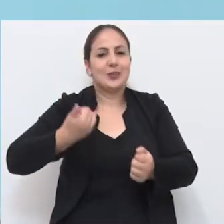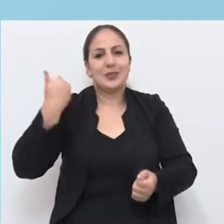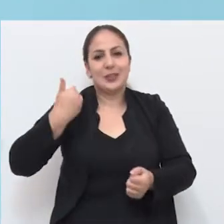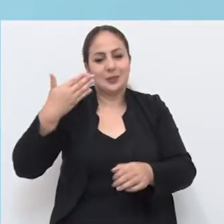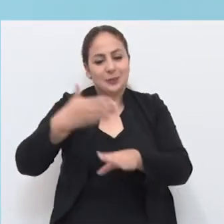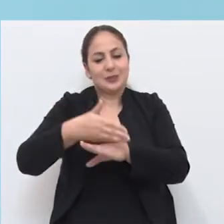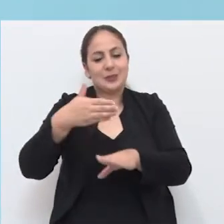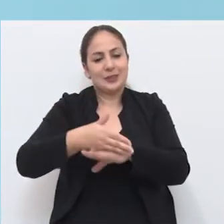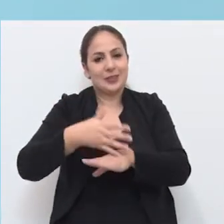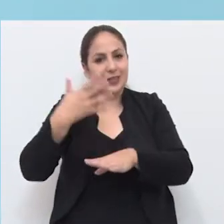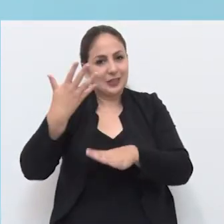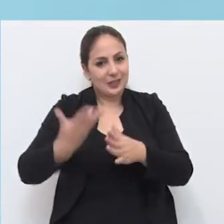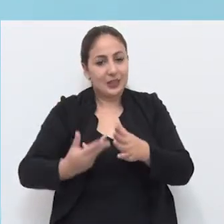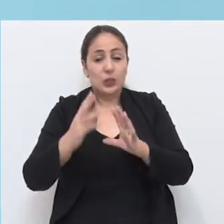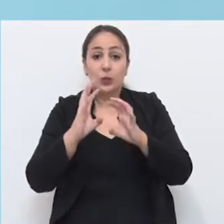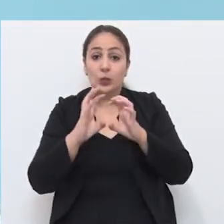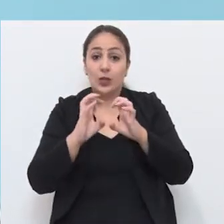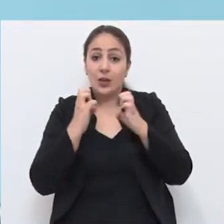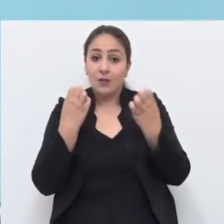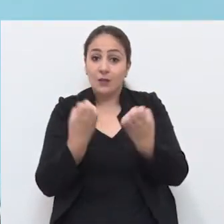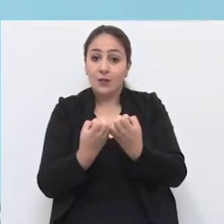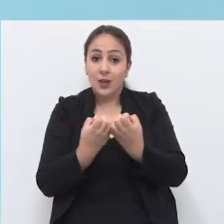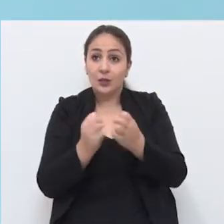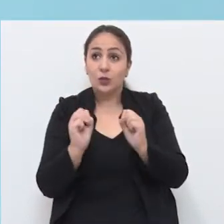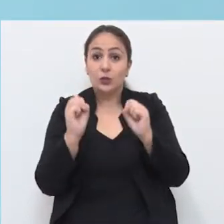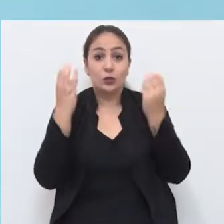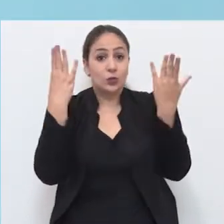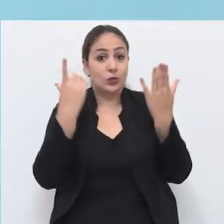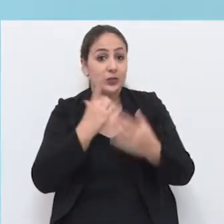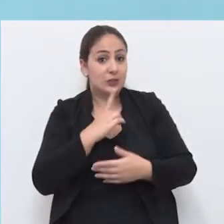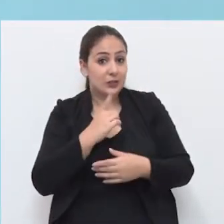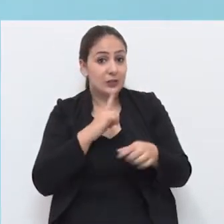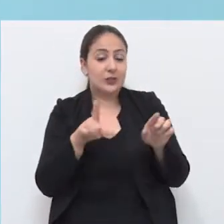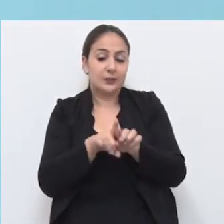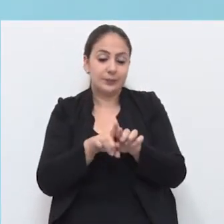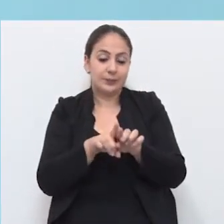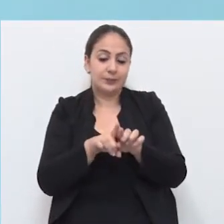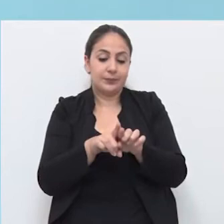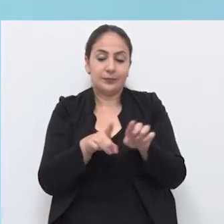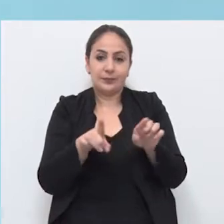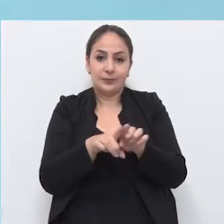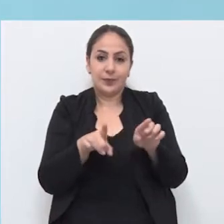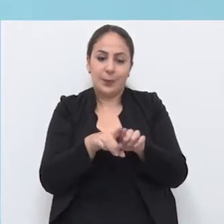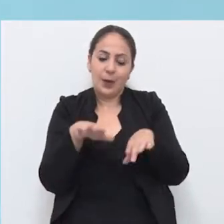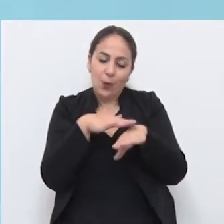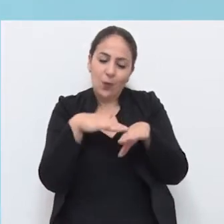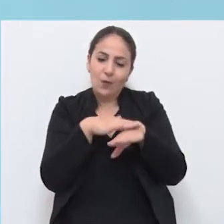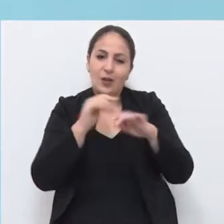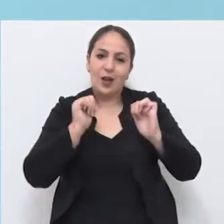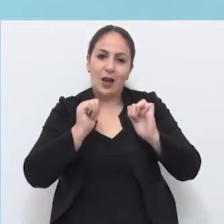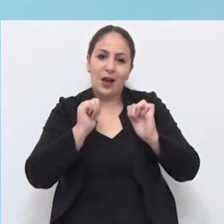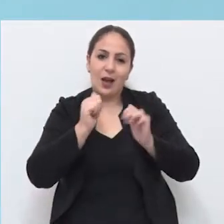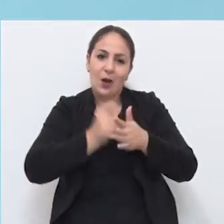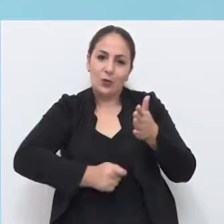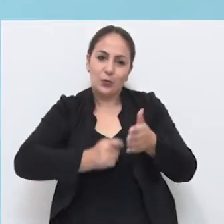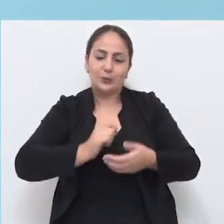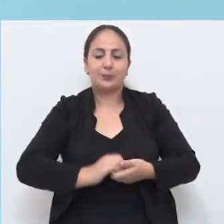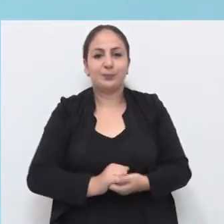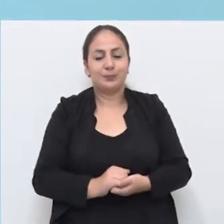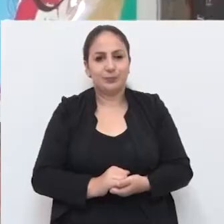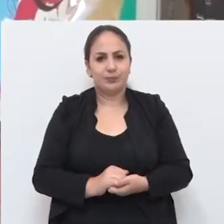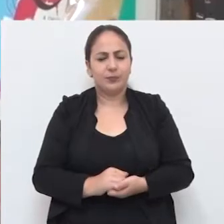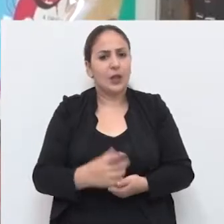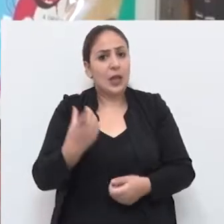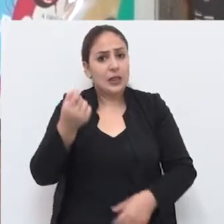presentes aqui durante todos os eventos, shows que vai ter e também com a conversa com os